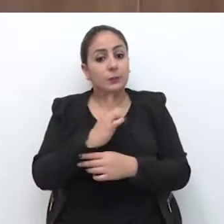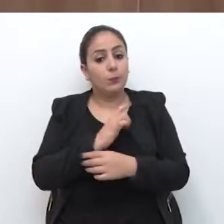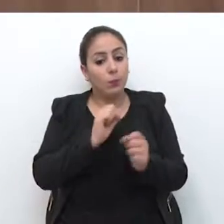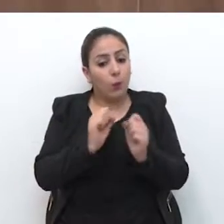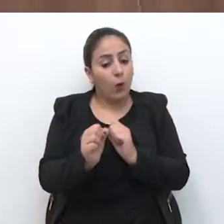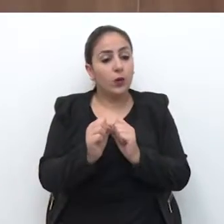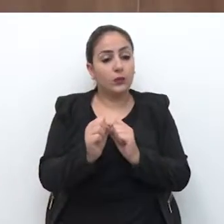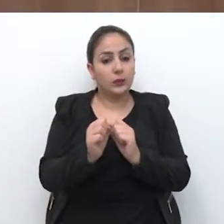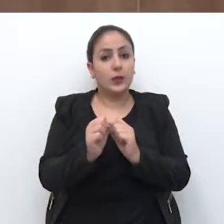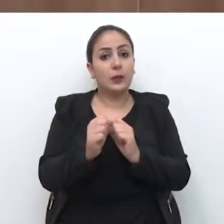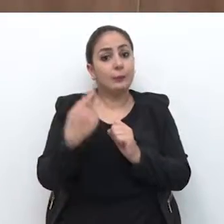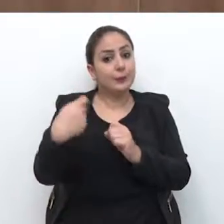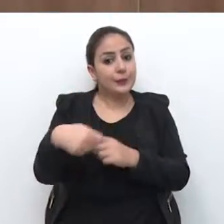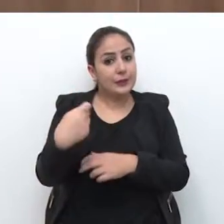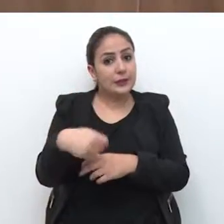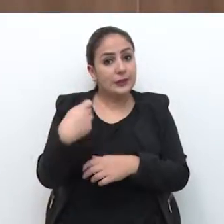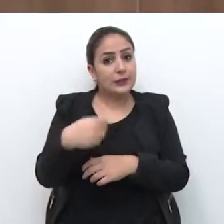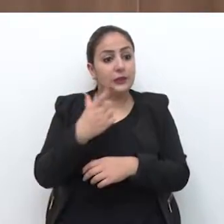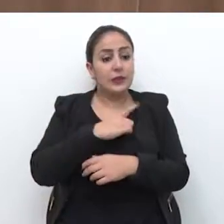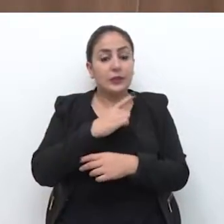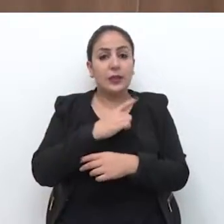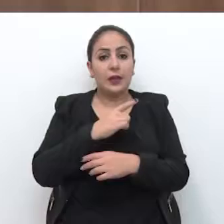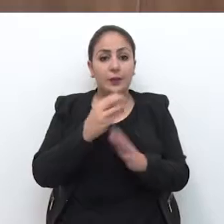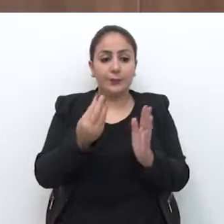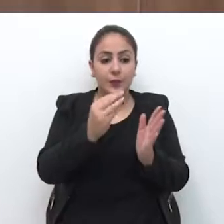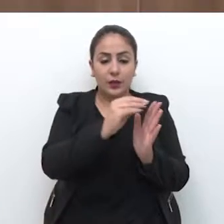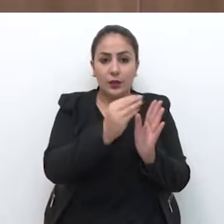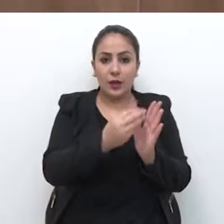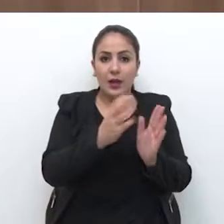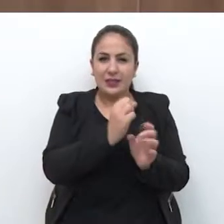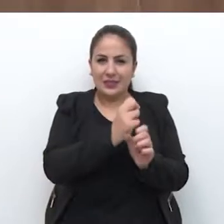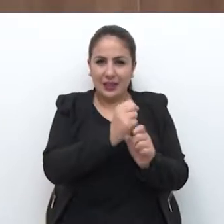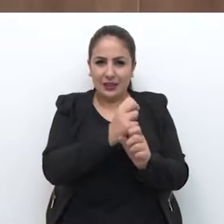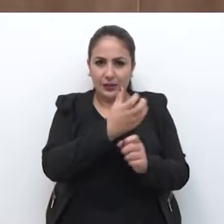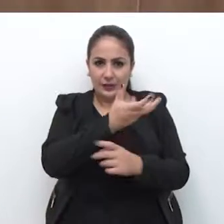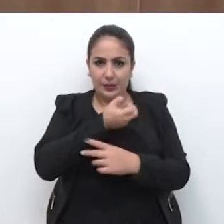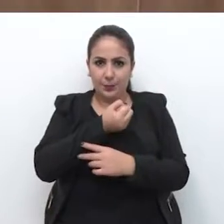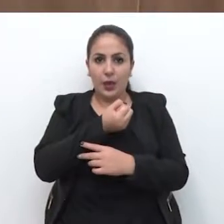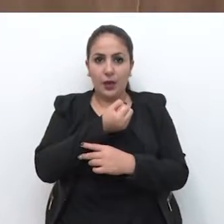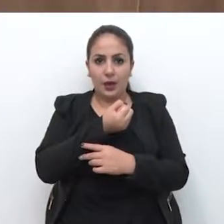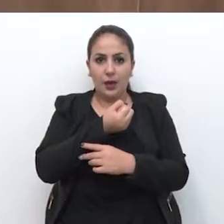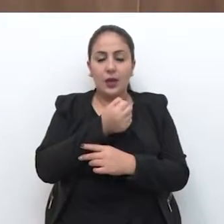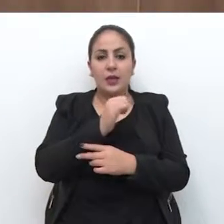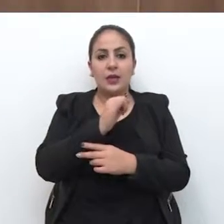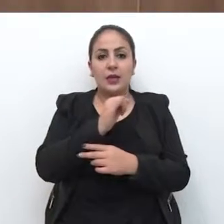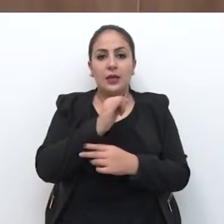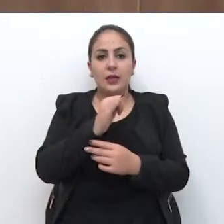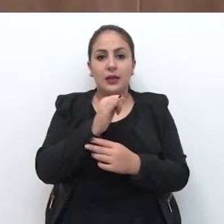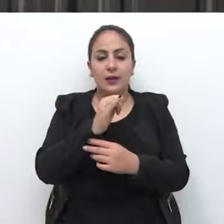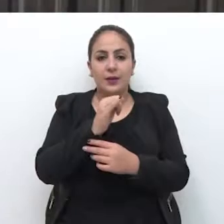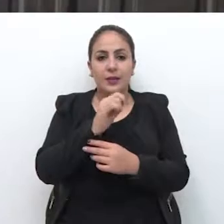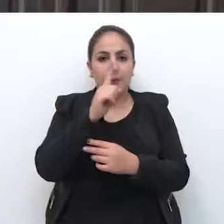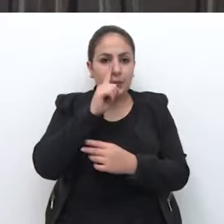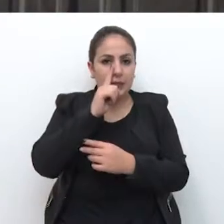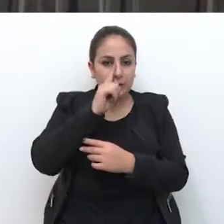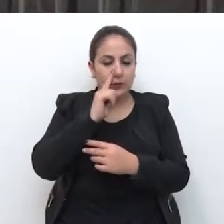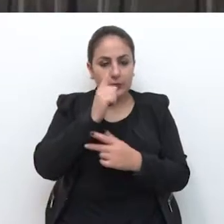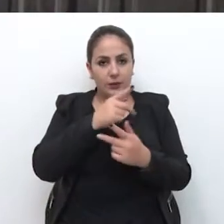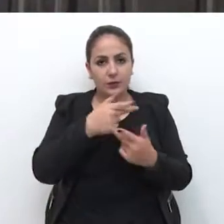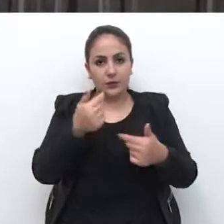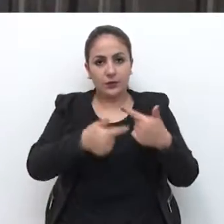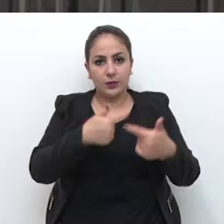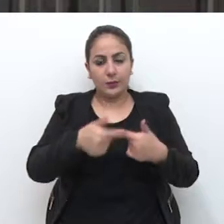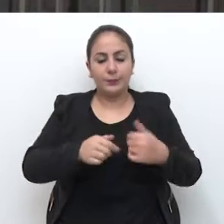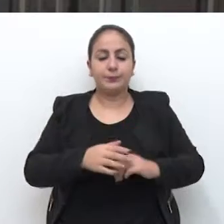há incidência, sim, desse adicional de insalubridade nesses locais desses colegas que já estão sofrendo o prejuízo da perca desse adicional. Adolfo